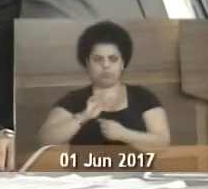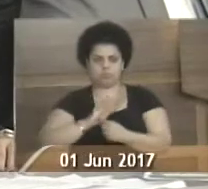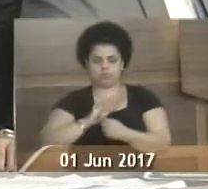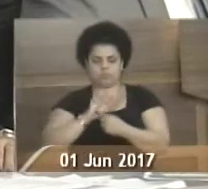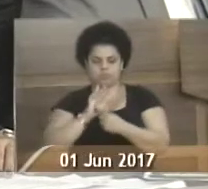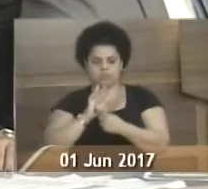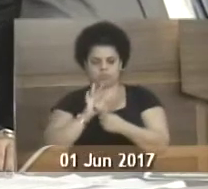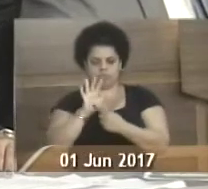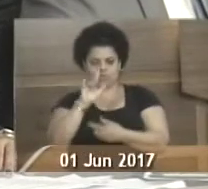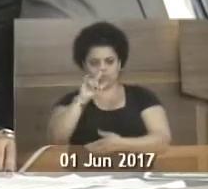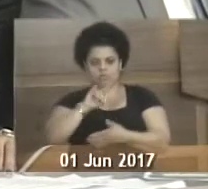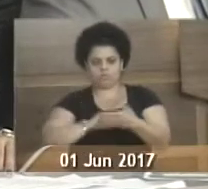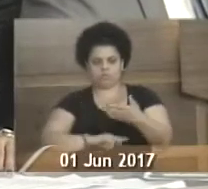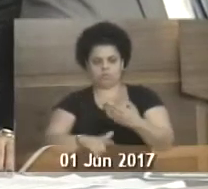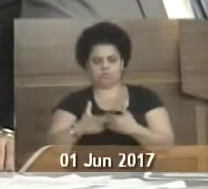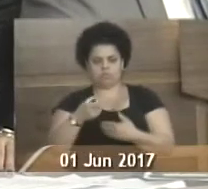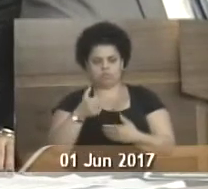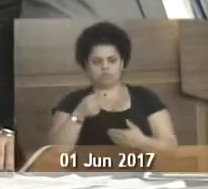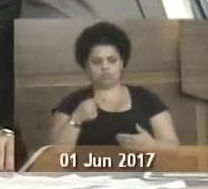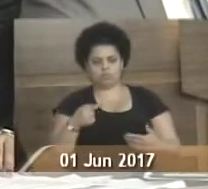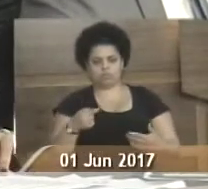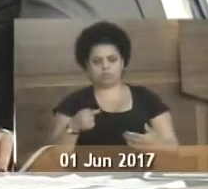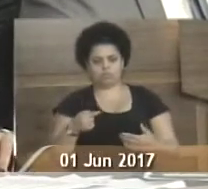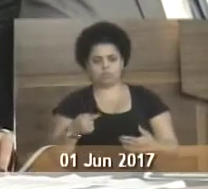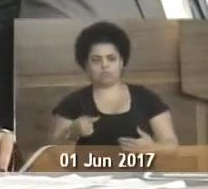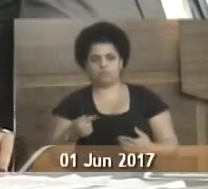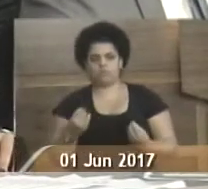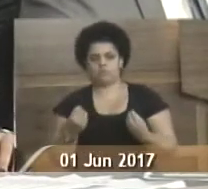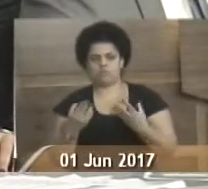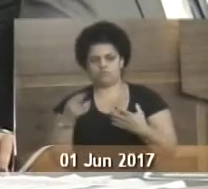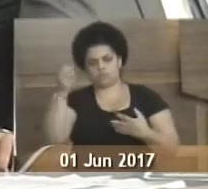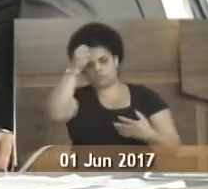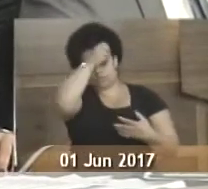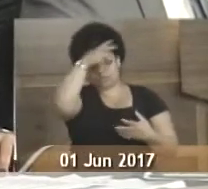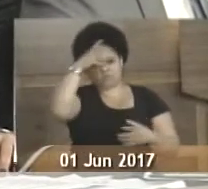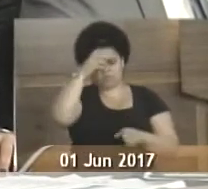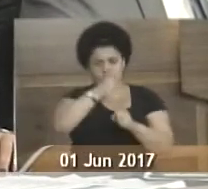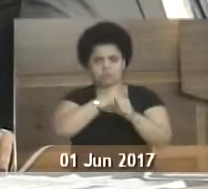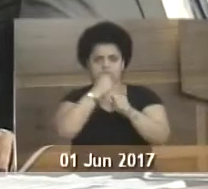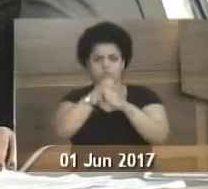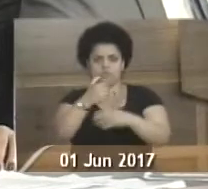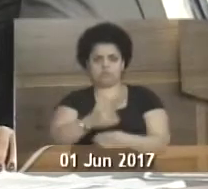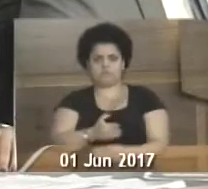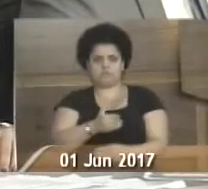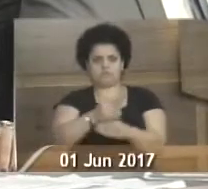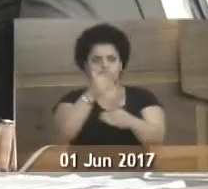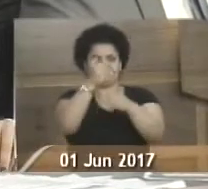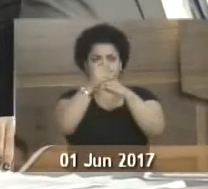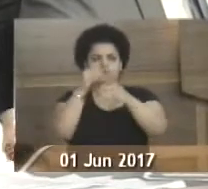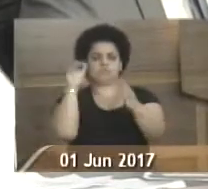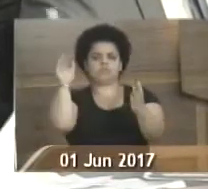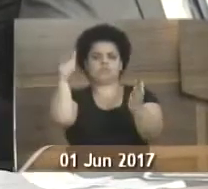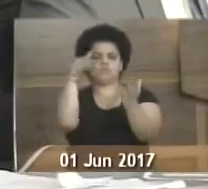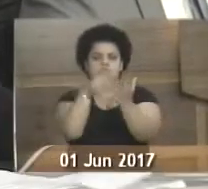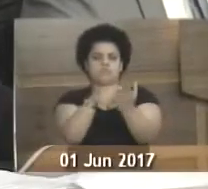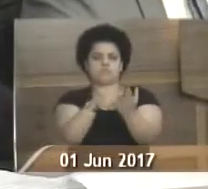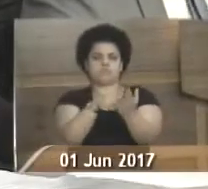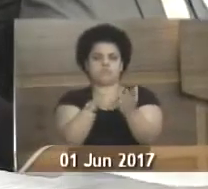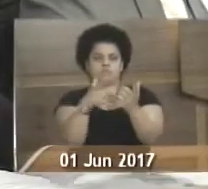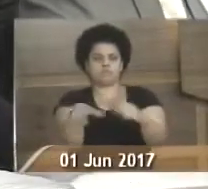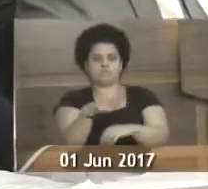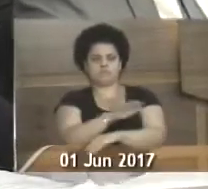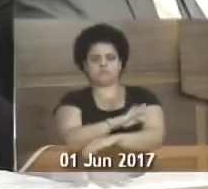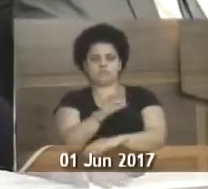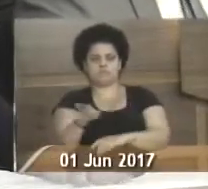nº 1.760, de 2017. Indicando ao prefeito municipal a construção de um muro de contenção no final da Rua Santos Reis, no bairro